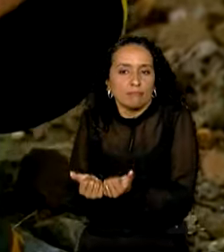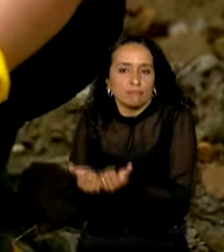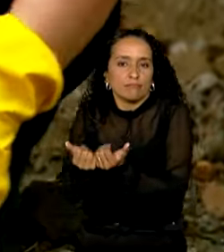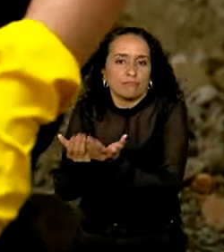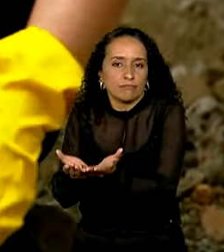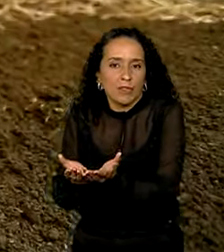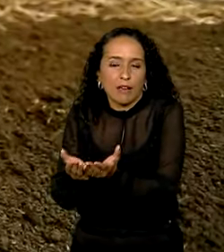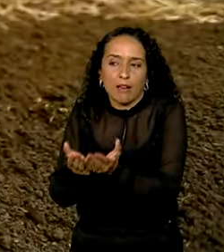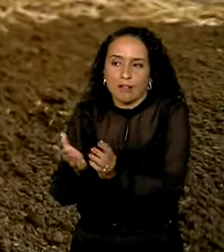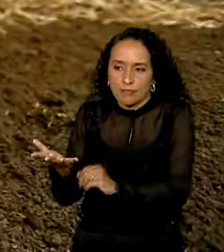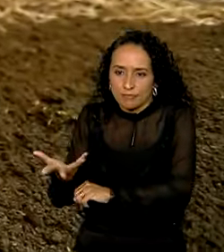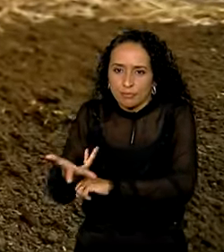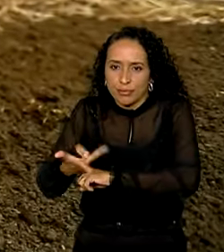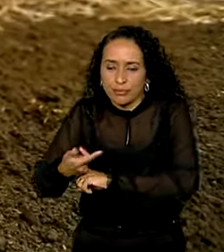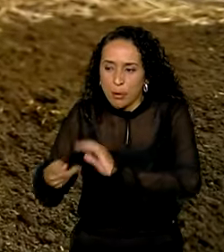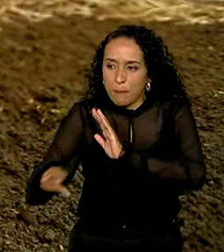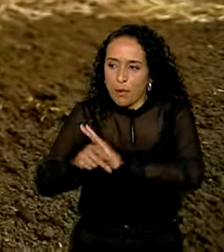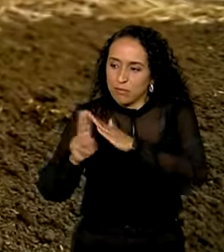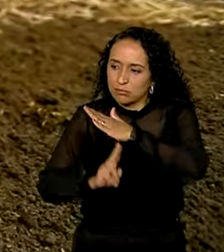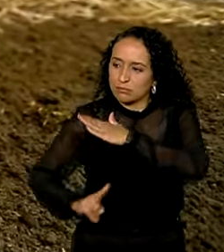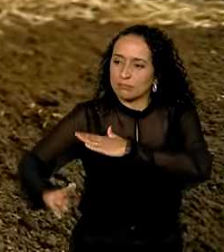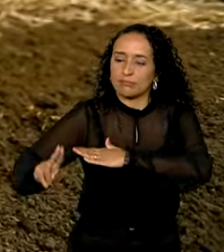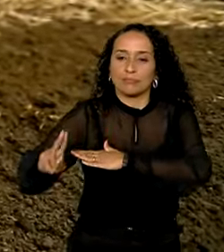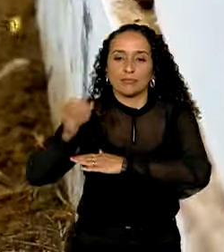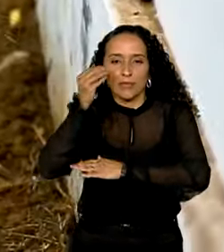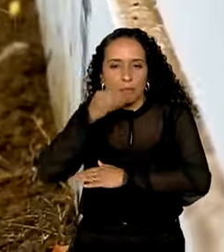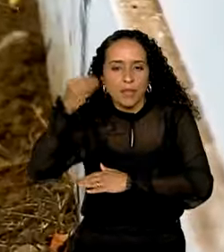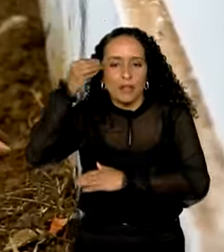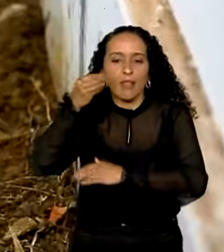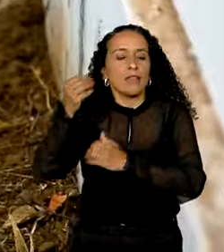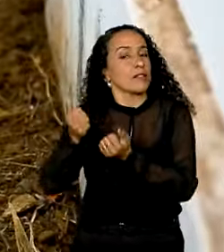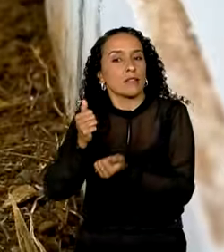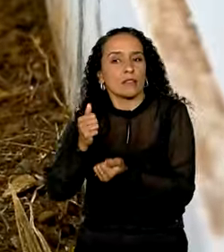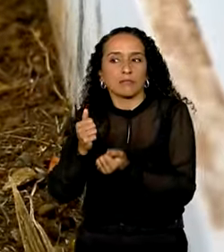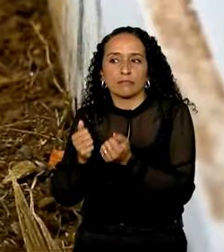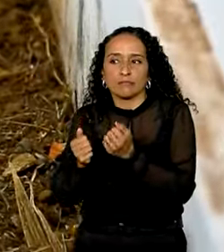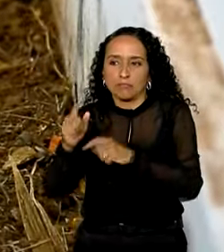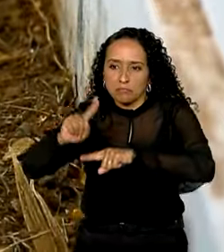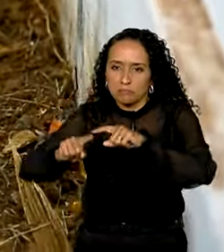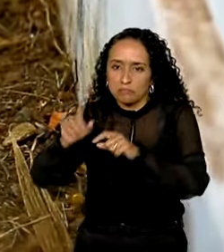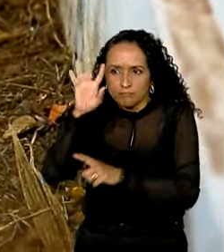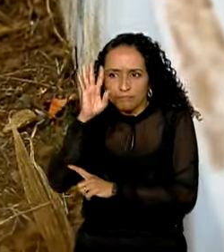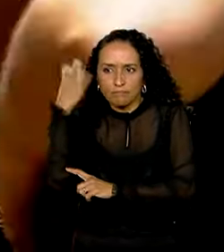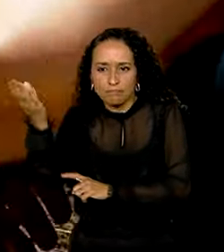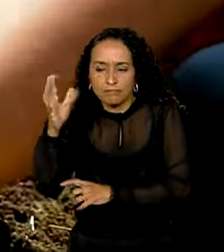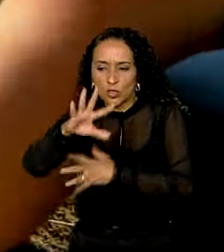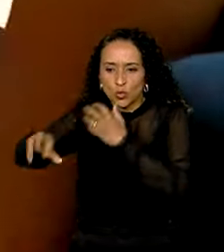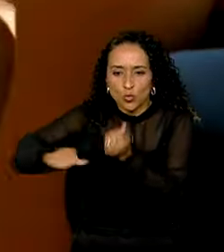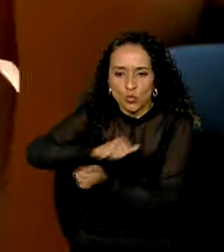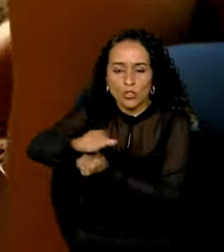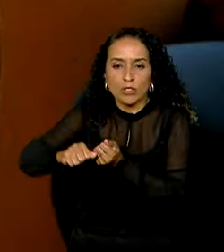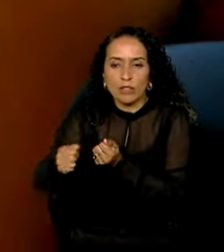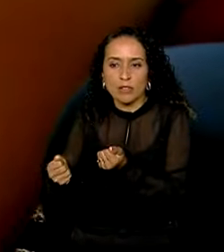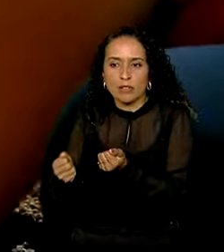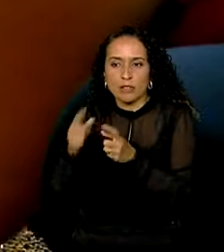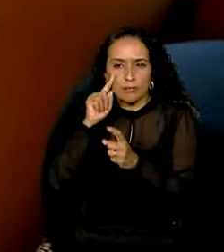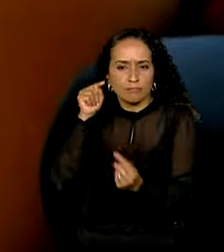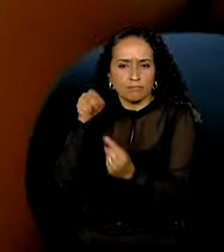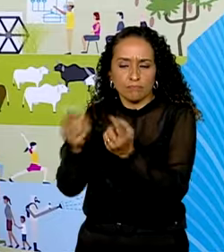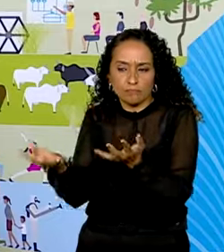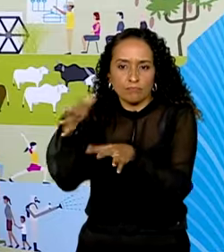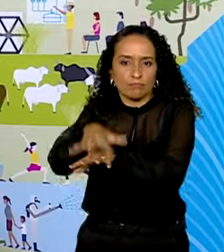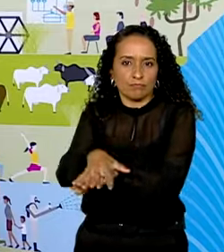com suas habilidades universitárias, levar soluções sustentáveis para a visão da inclusão social dessa